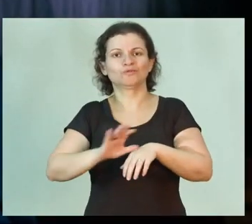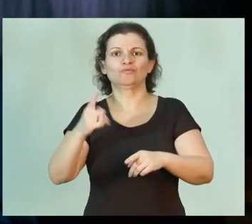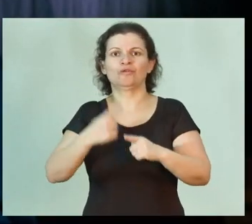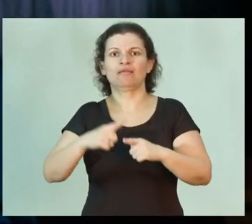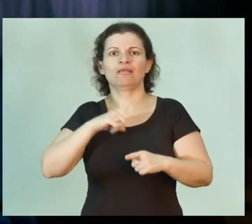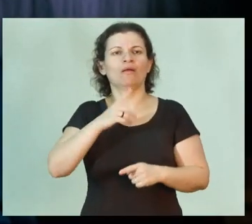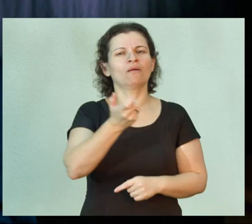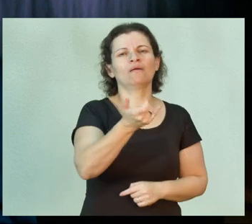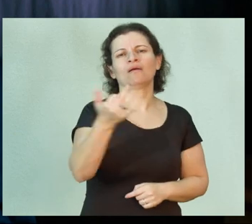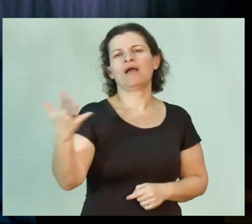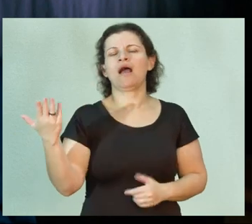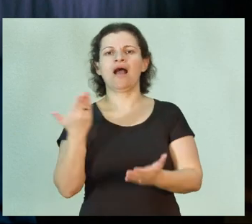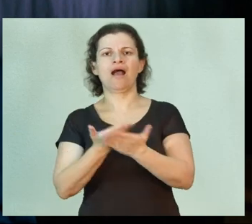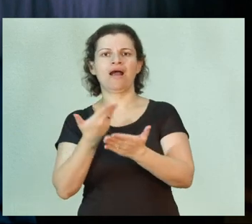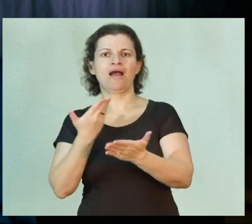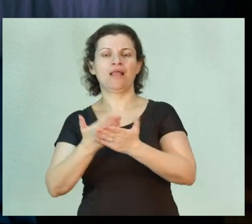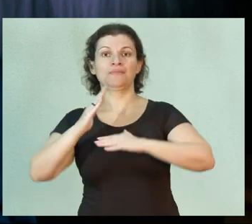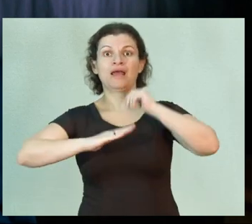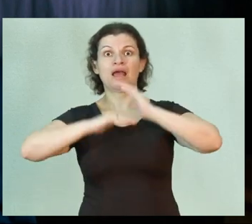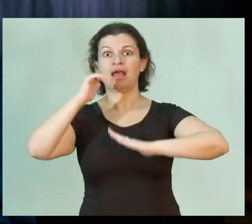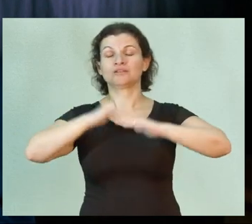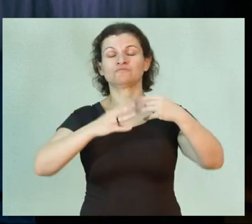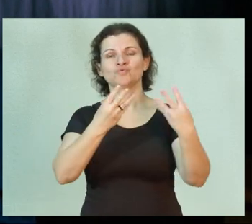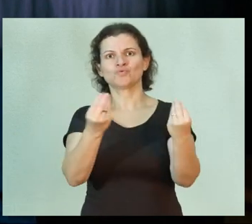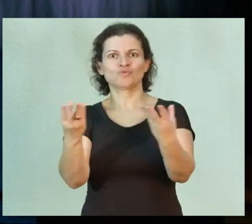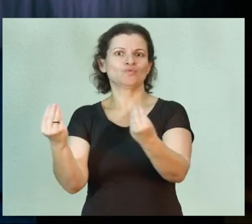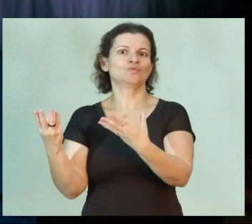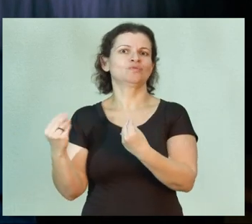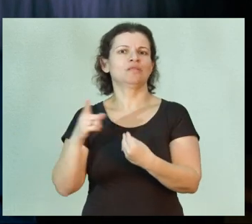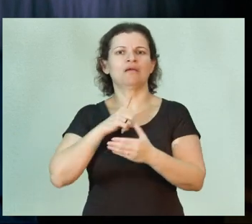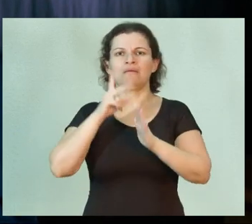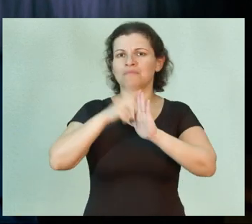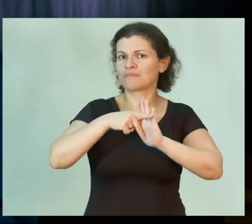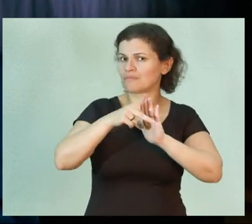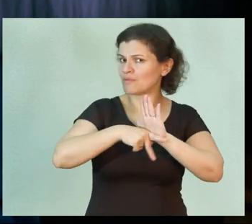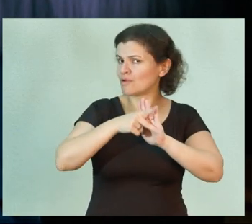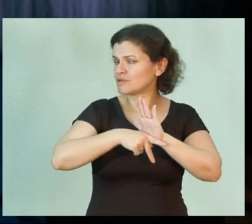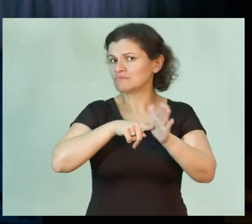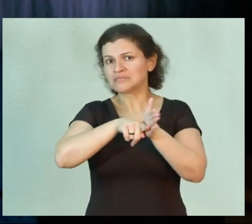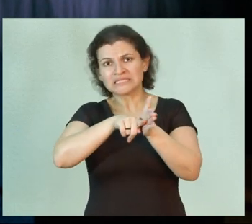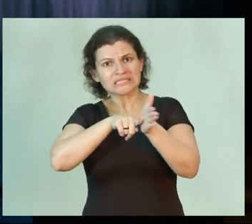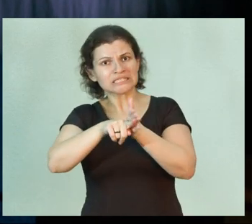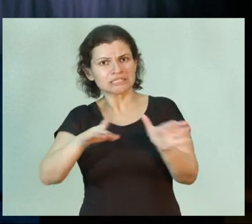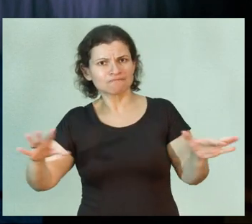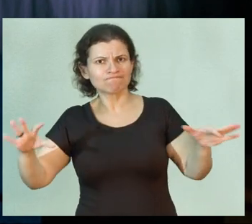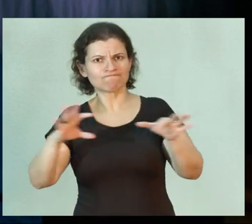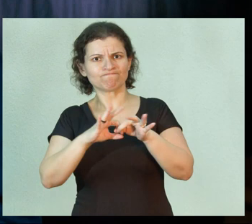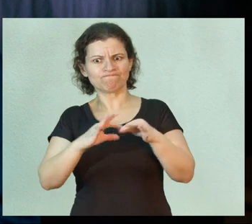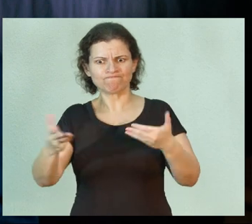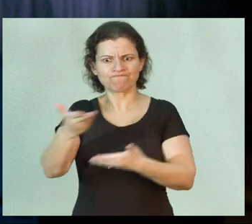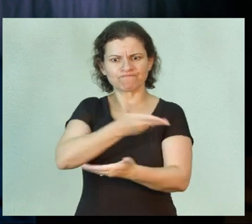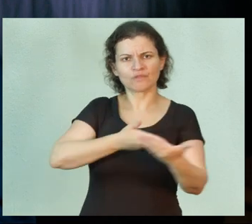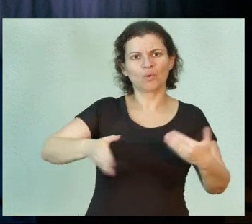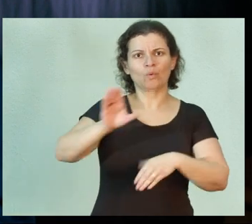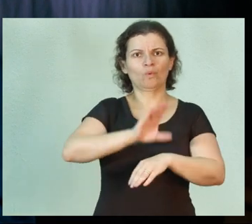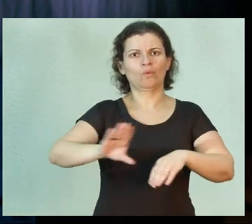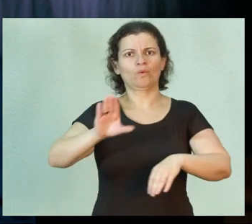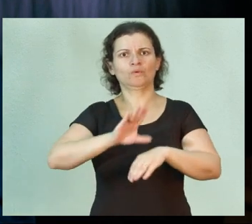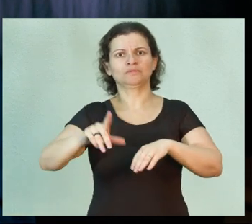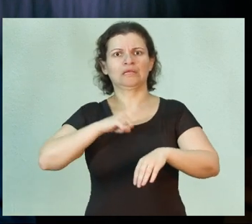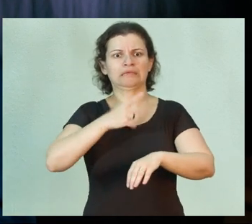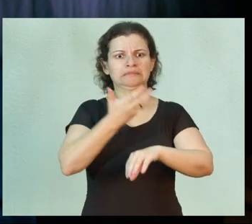uma quantidade de aulas práticas muito grande, projetos de pesquisa que integram o curso como